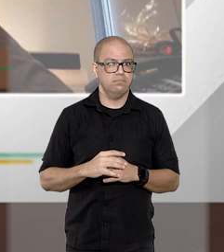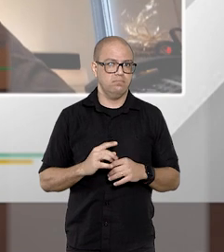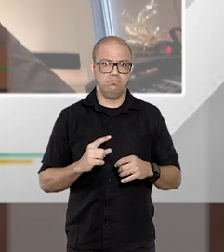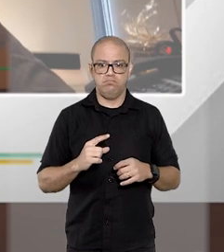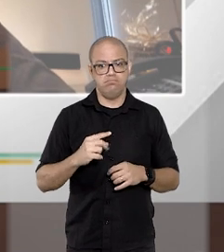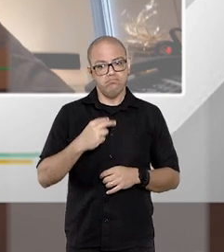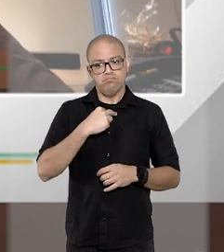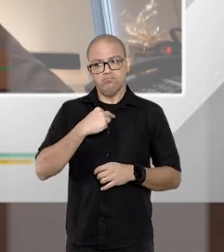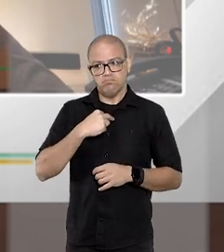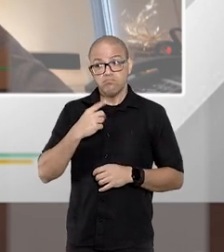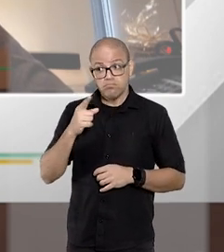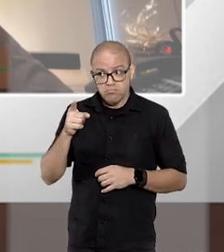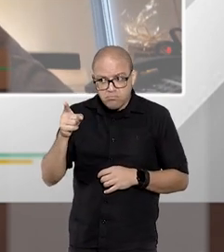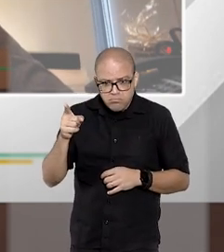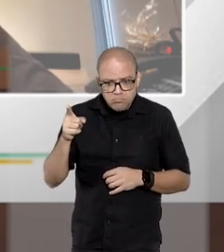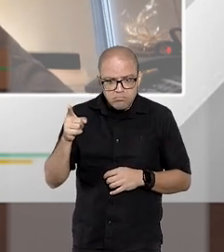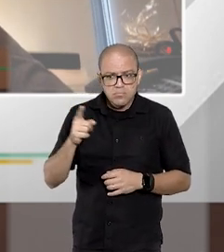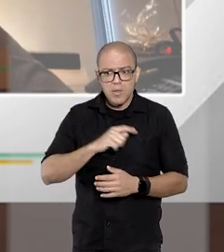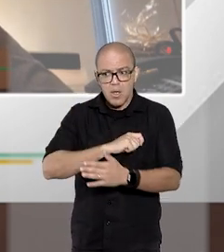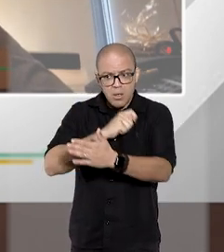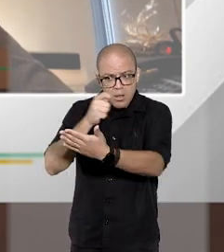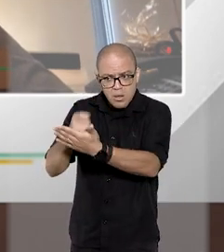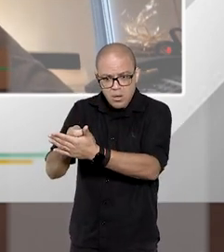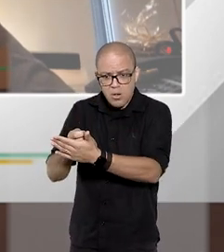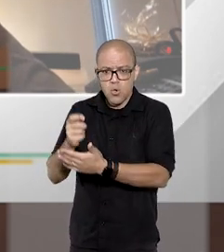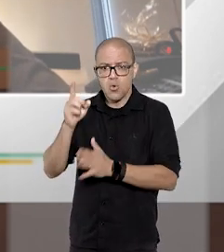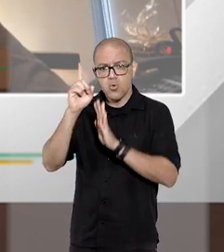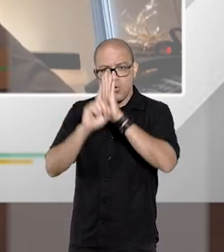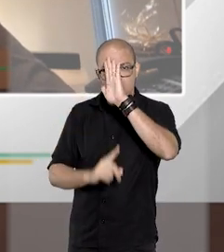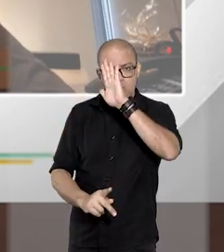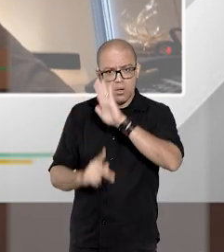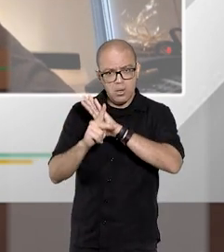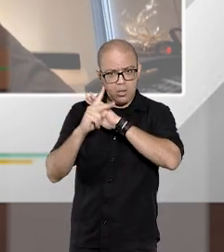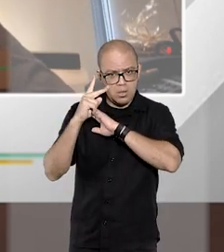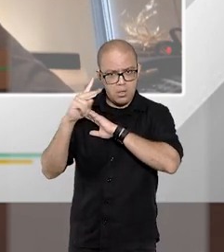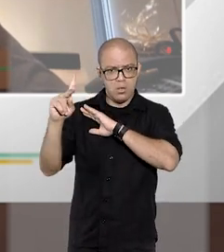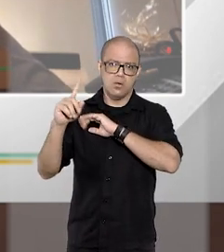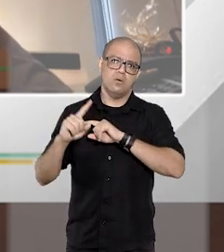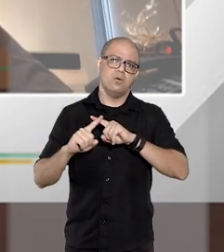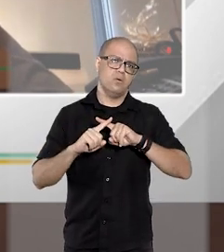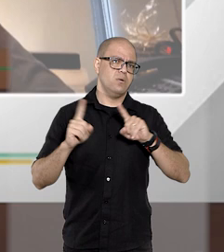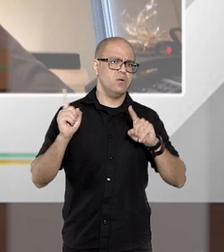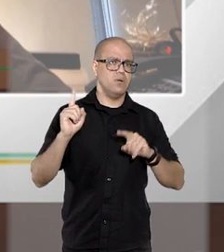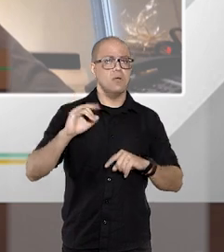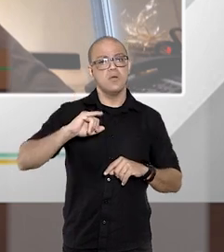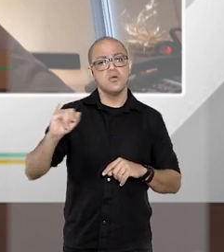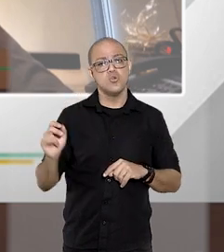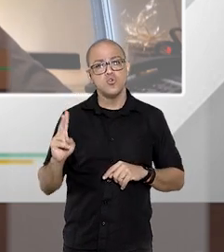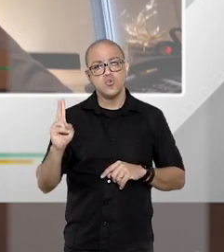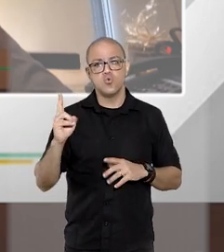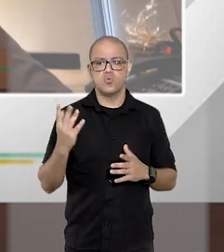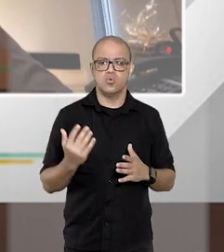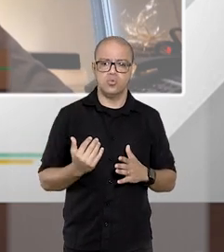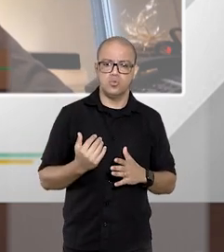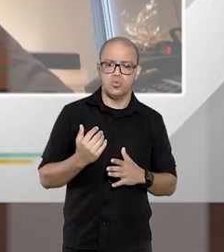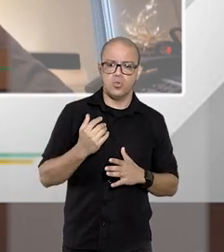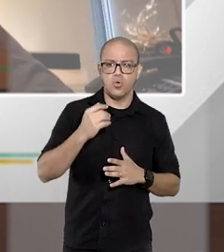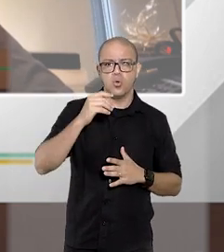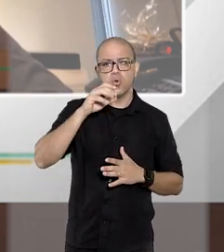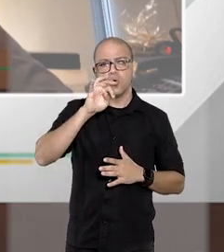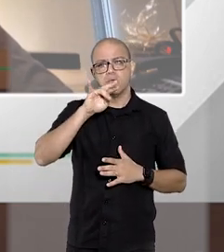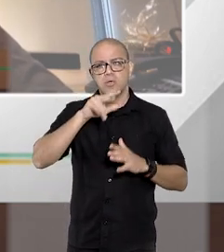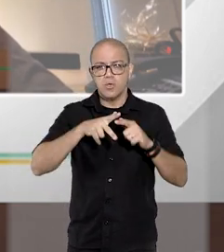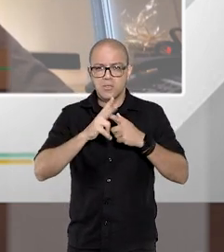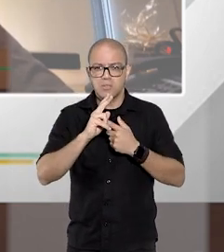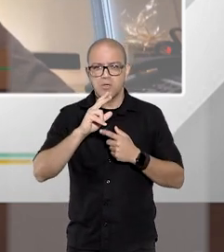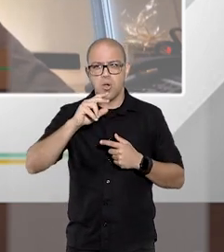impede a parte de receber o direito que ela tem relativo a juros correção monetária